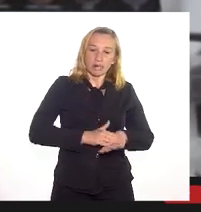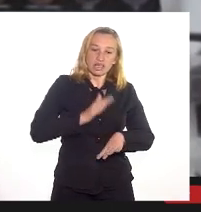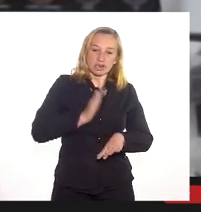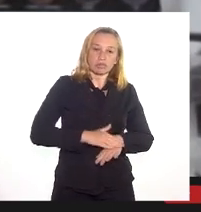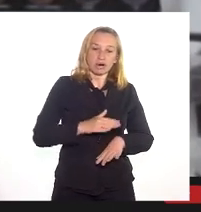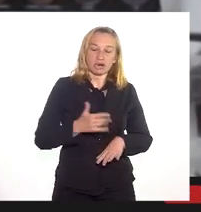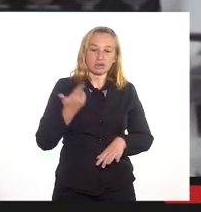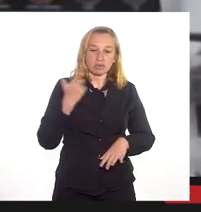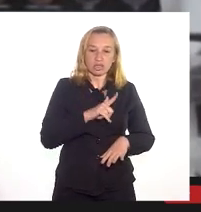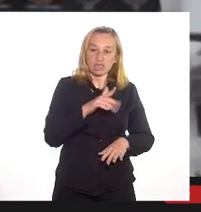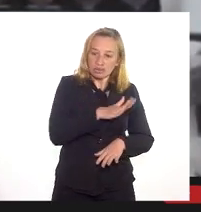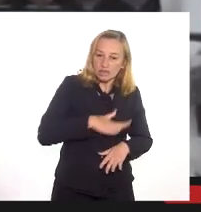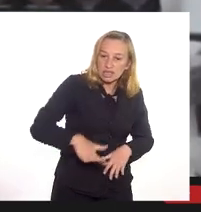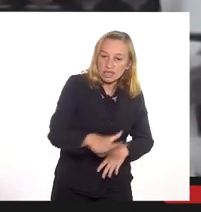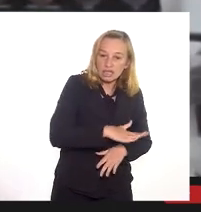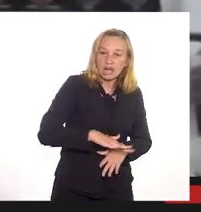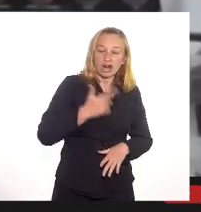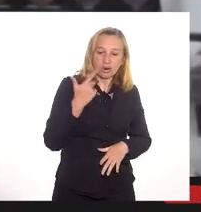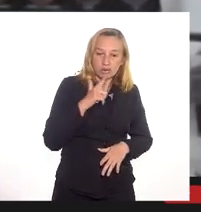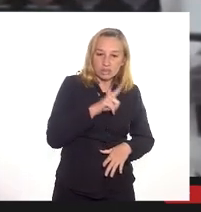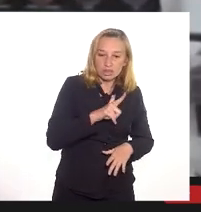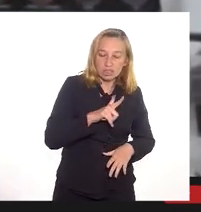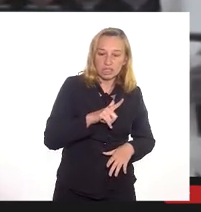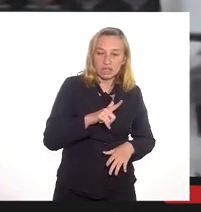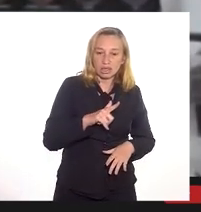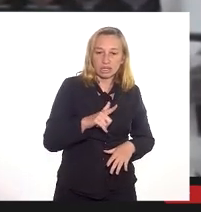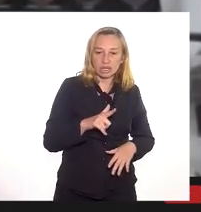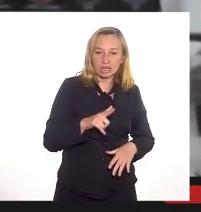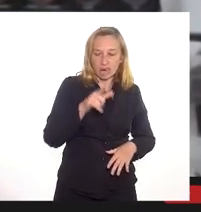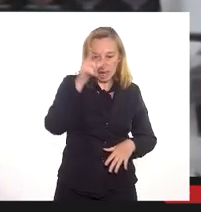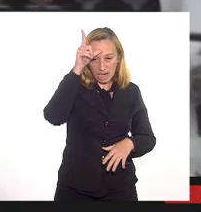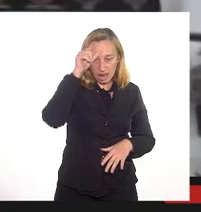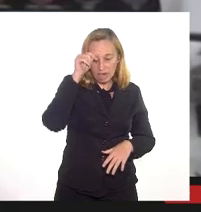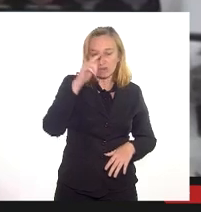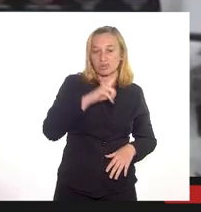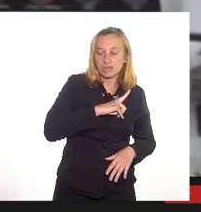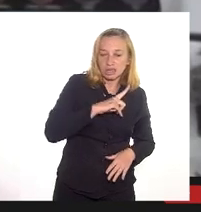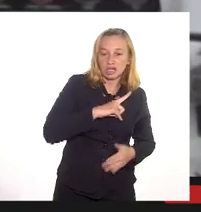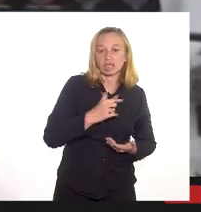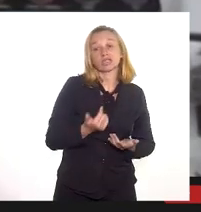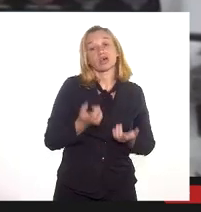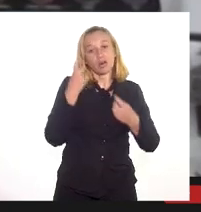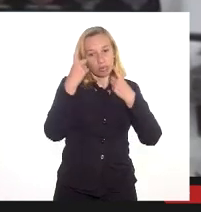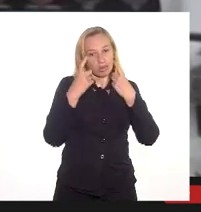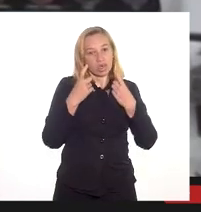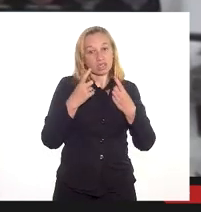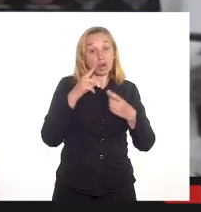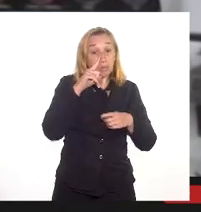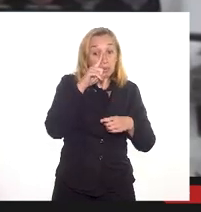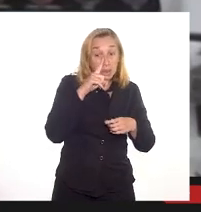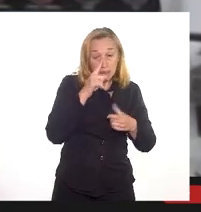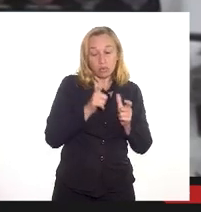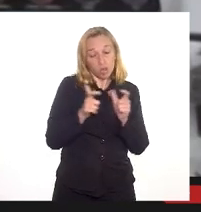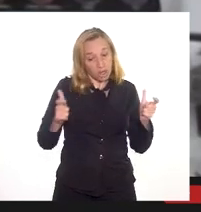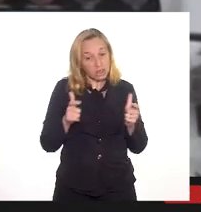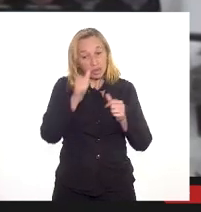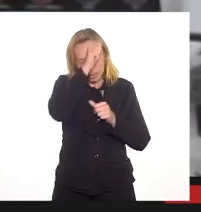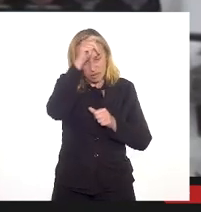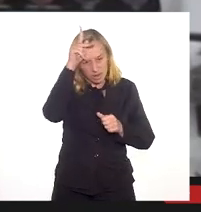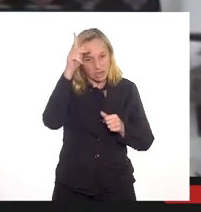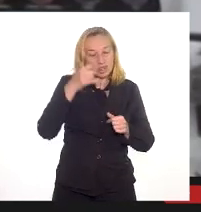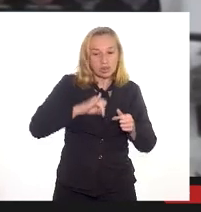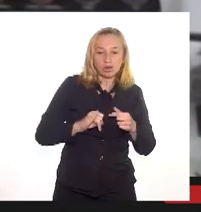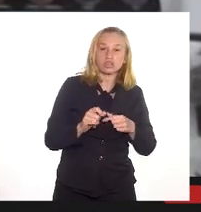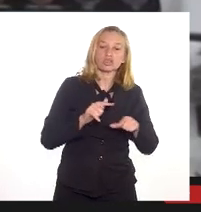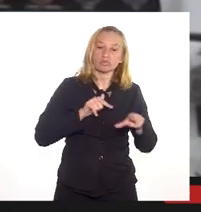mais fazer com que essa área consiga respirar. Então, seria uma incoerência muito grande da prefeitura, a gente está trabalhando no